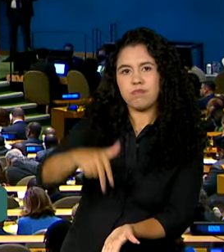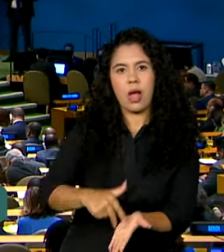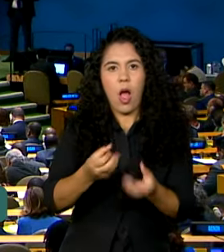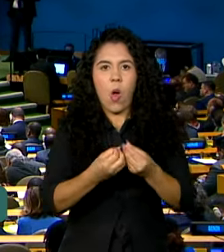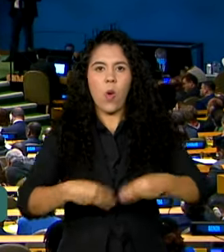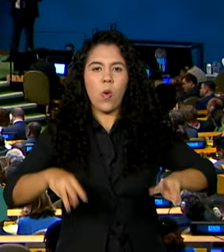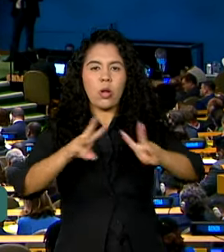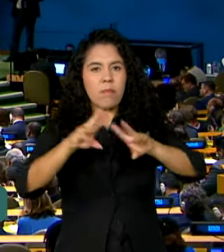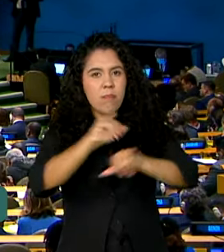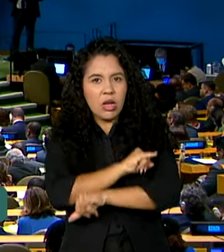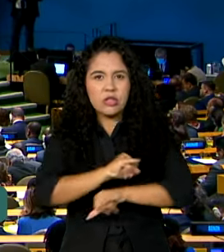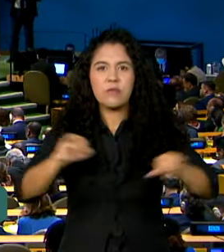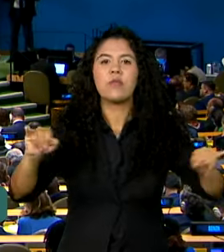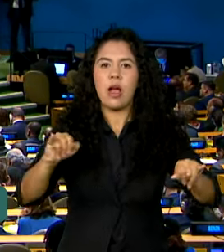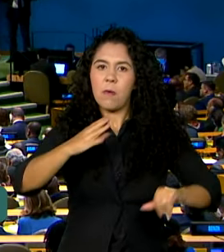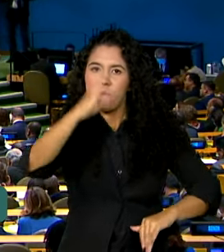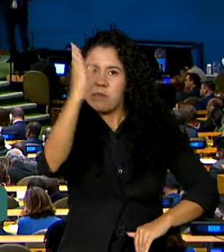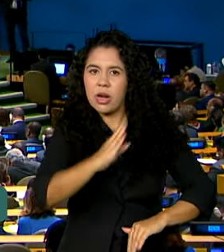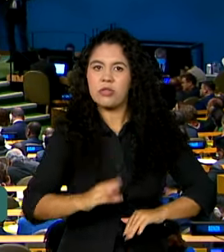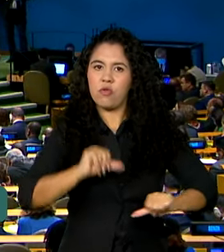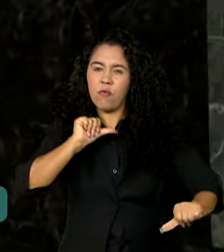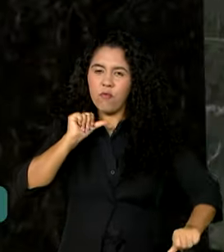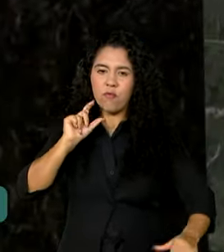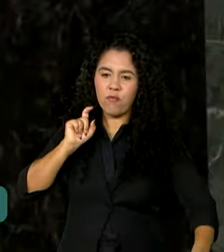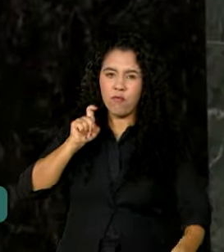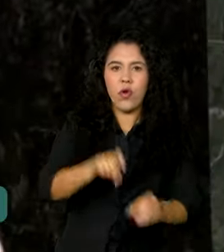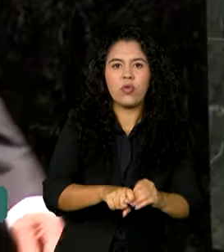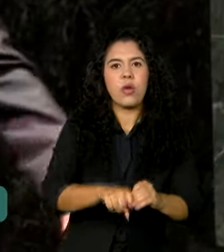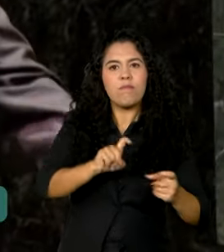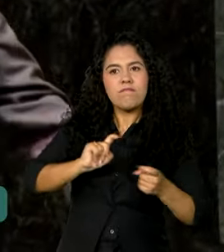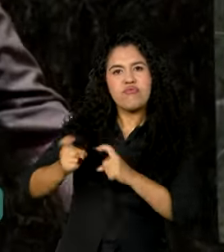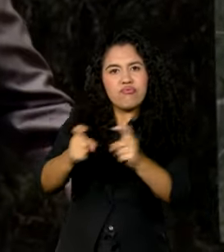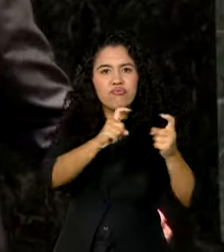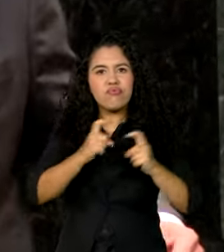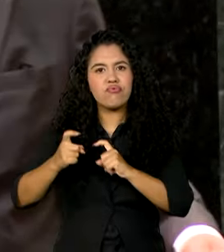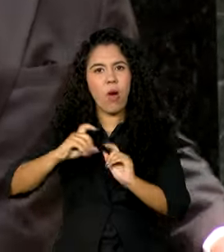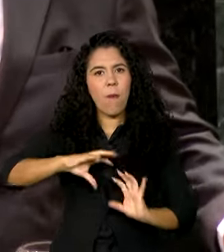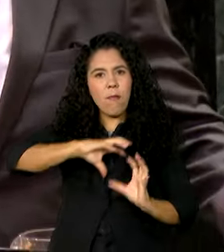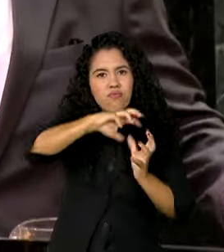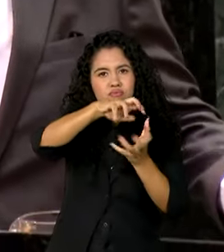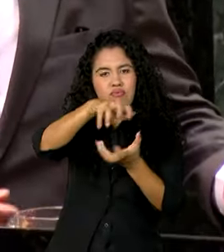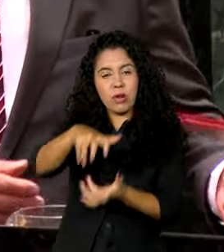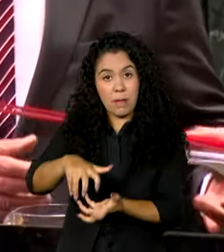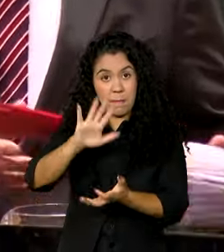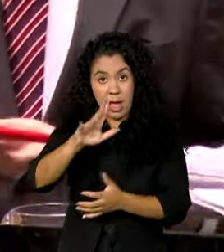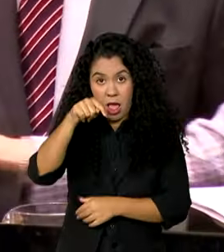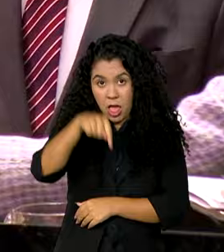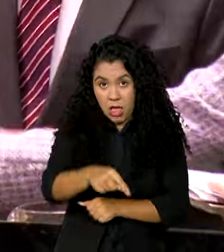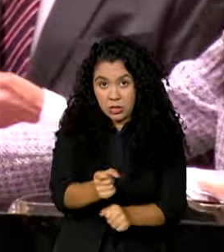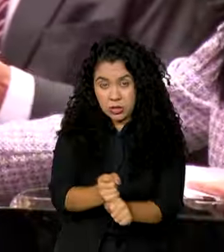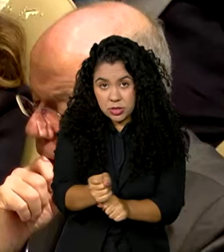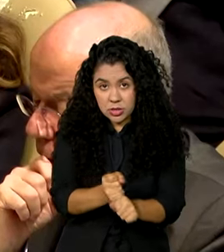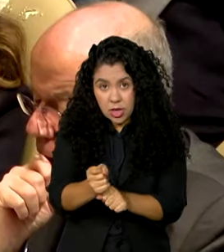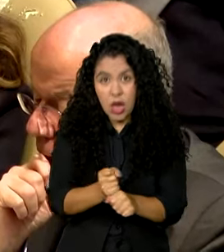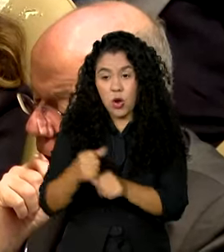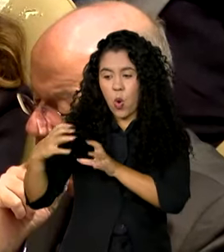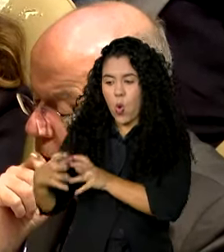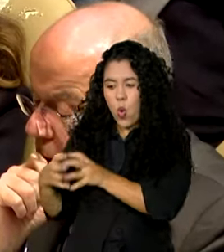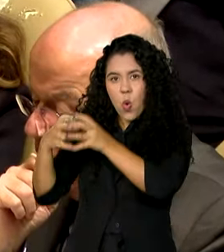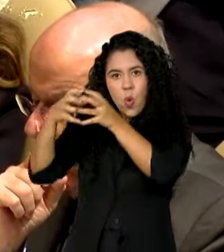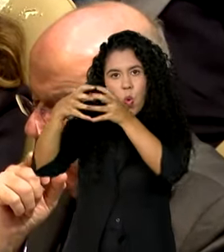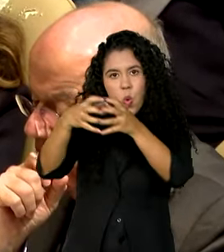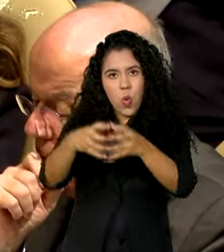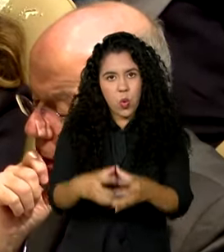Brasil voltou ao tabuleiro da diplomacia global, neste ano, a comitiva brasileira chegou aos Estados Unidos com a